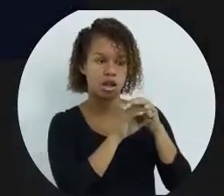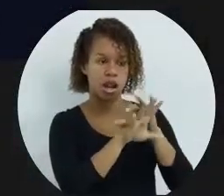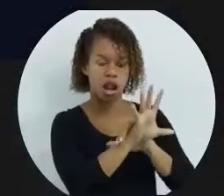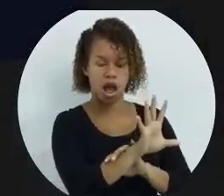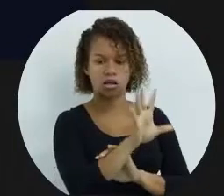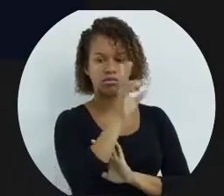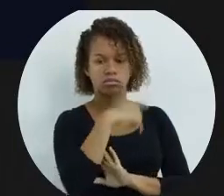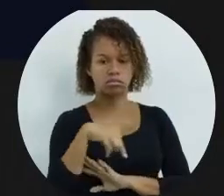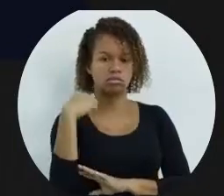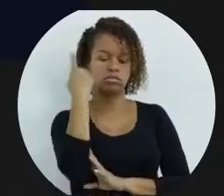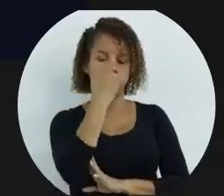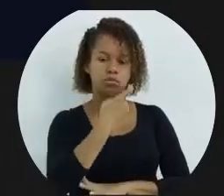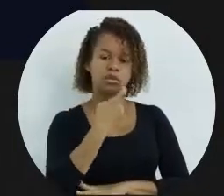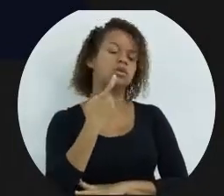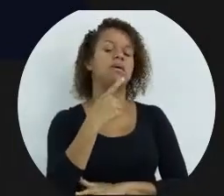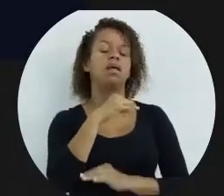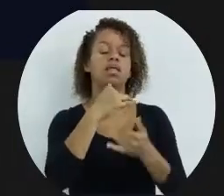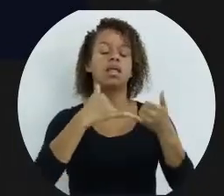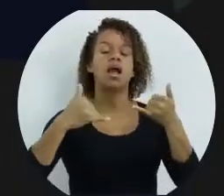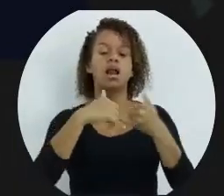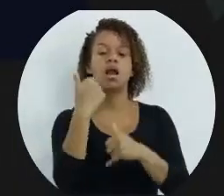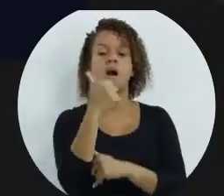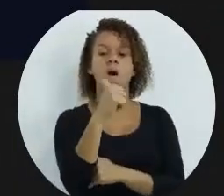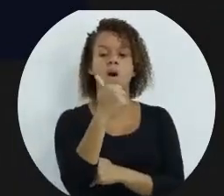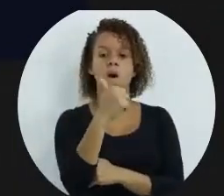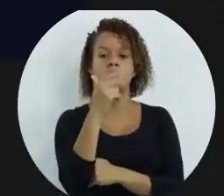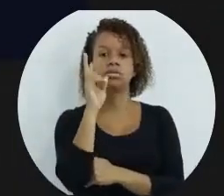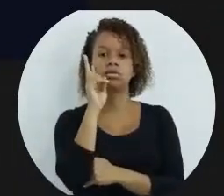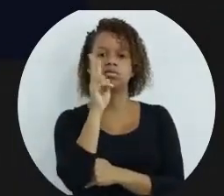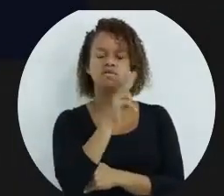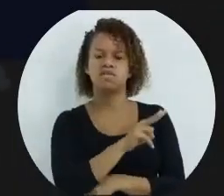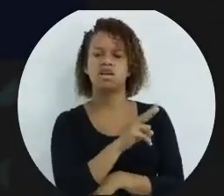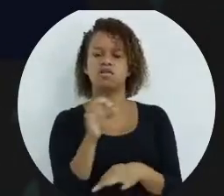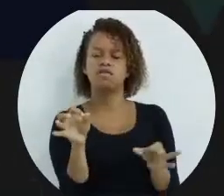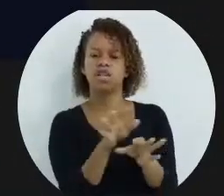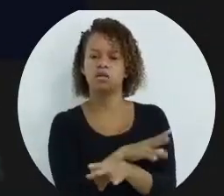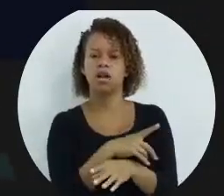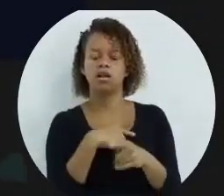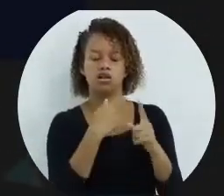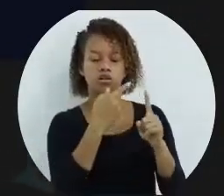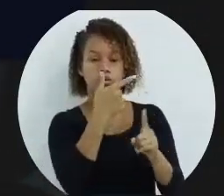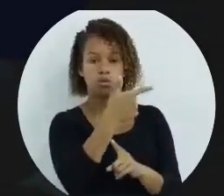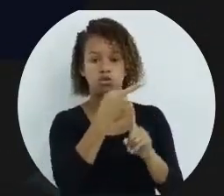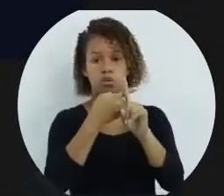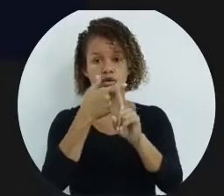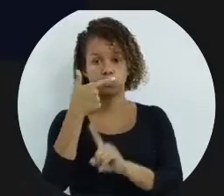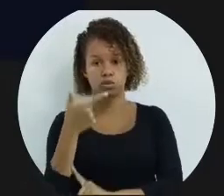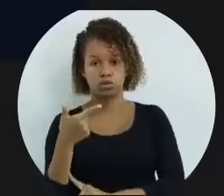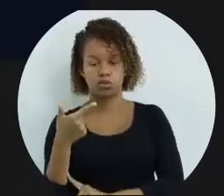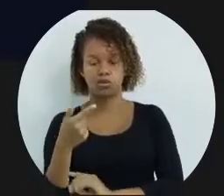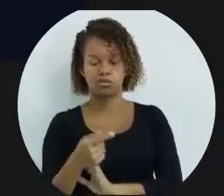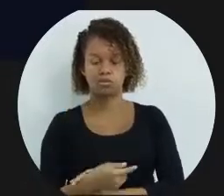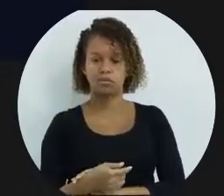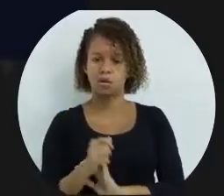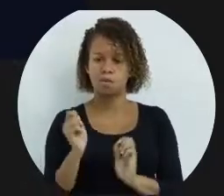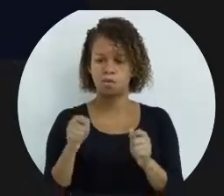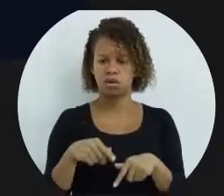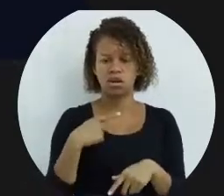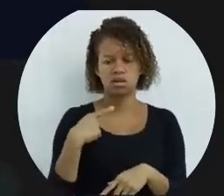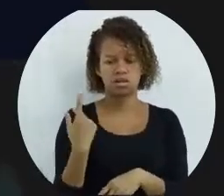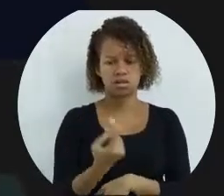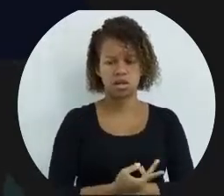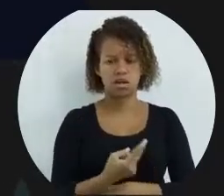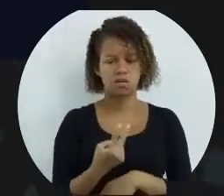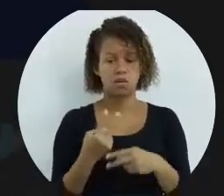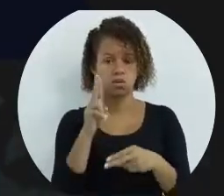operações e expressões, na linha 11, você pode ver que no final dela tem 2 mais 2. Então, você poderia